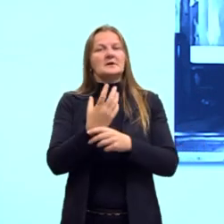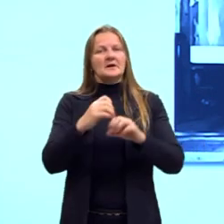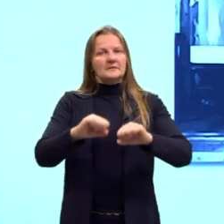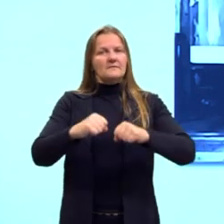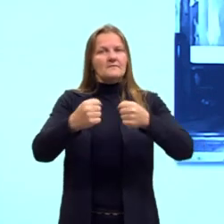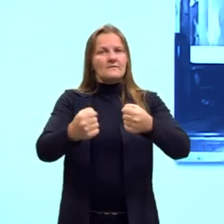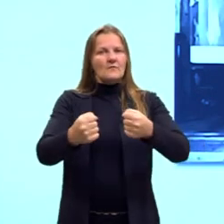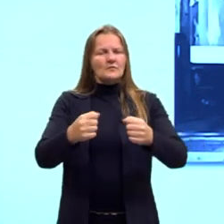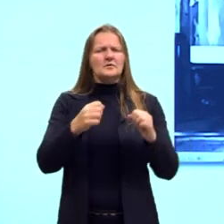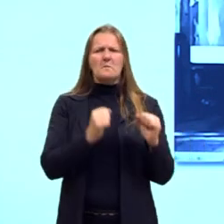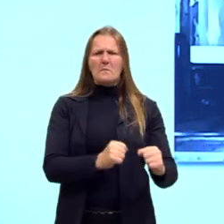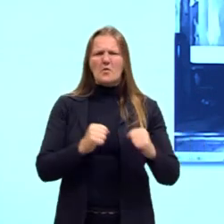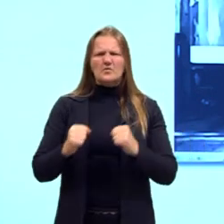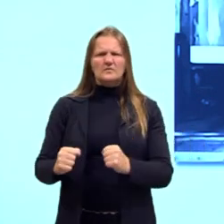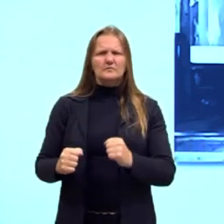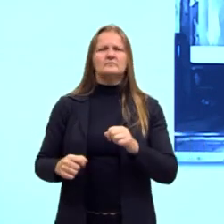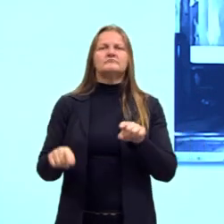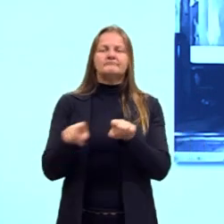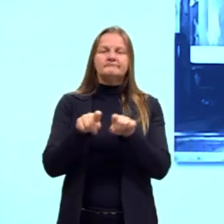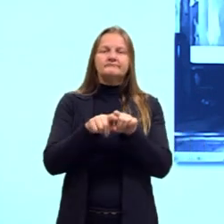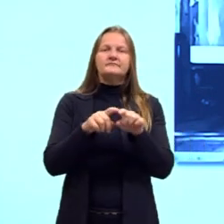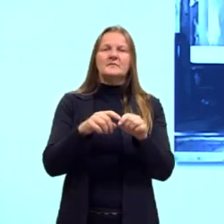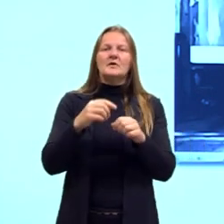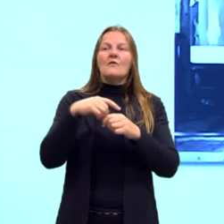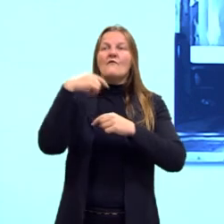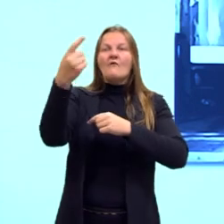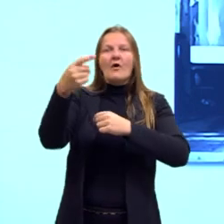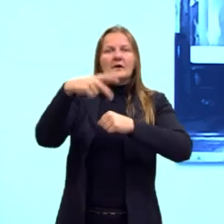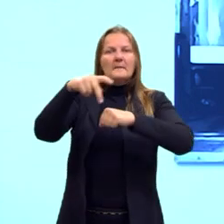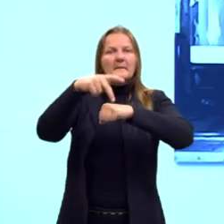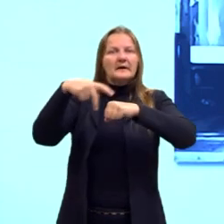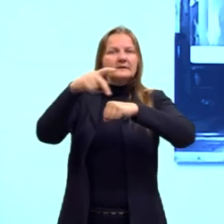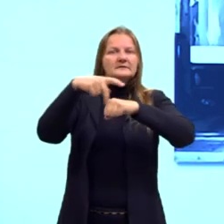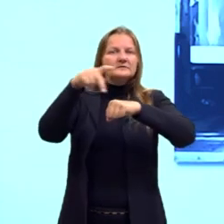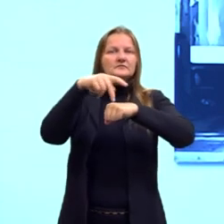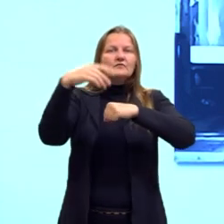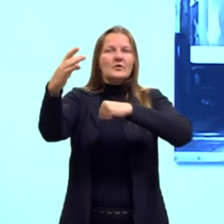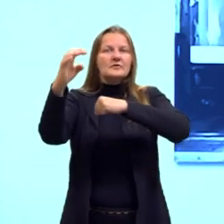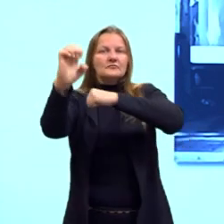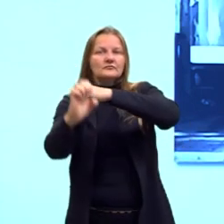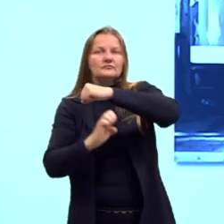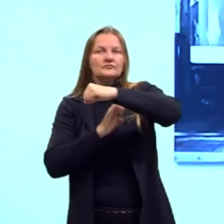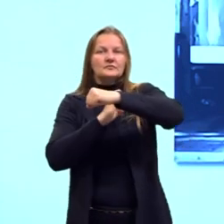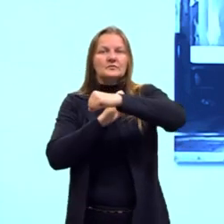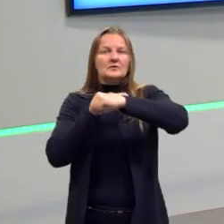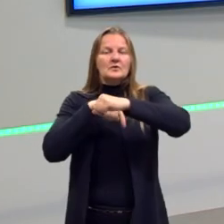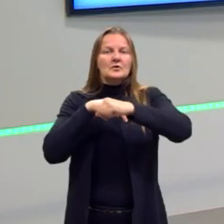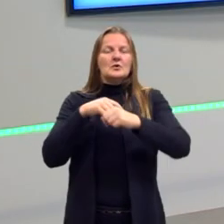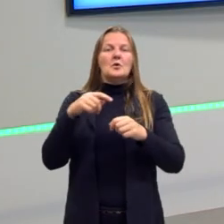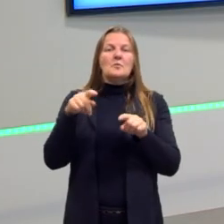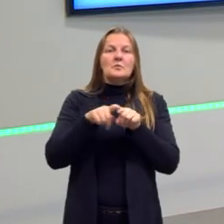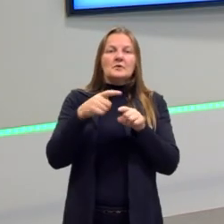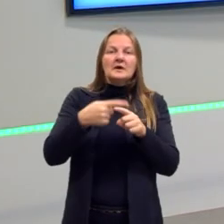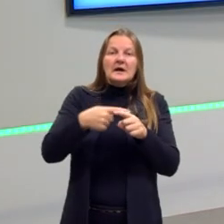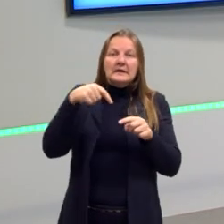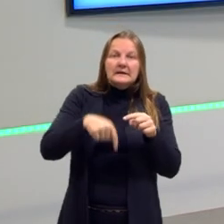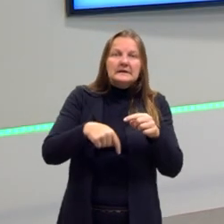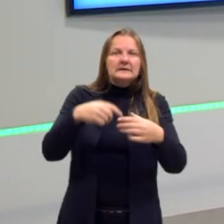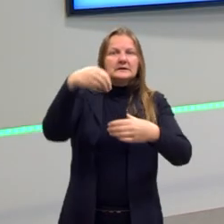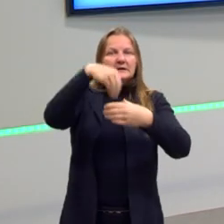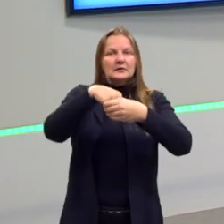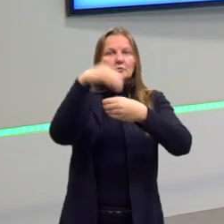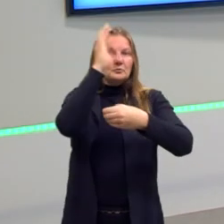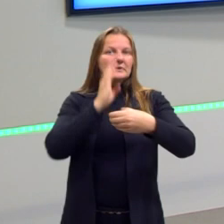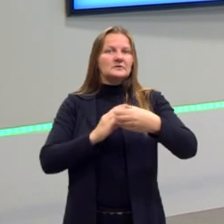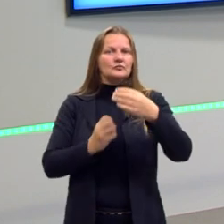né, sendo forçada pelo mercado externo, justamente o mercado interno para suprir essas necessidades. Ele faz,